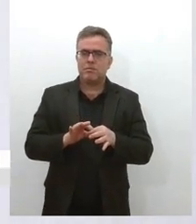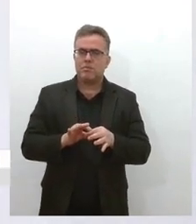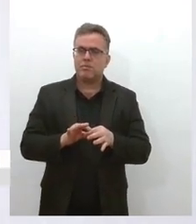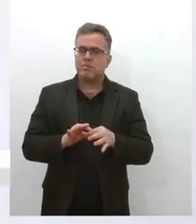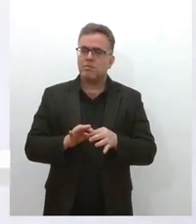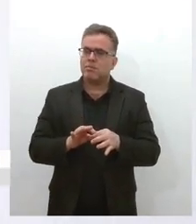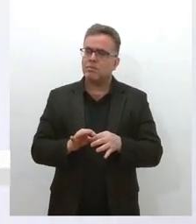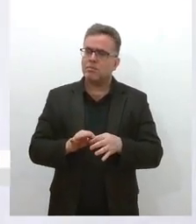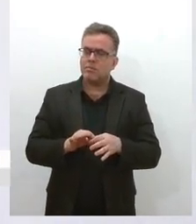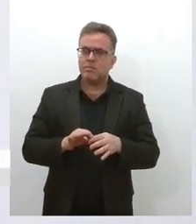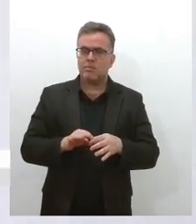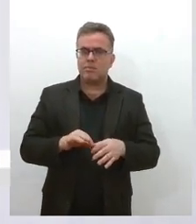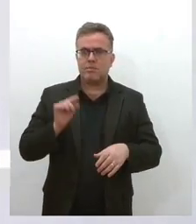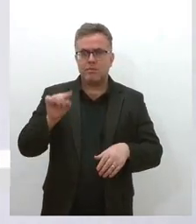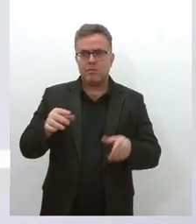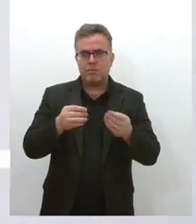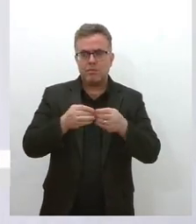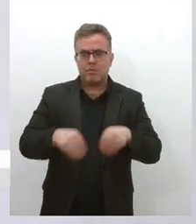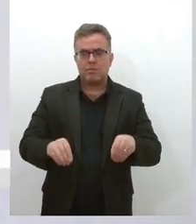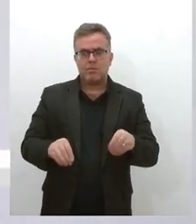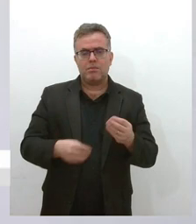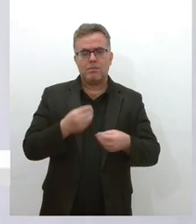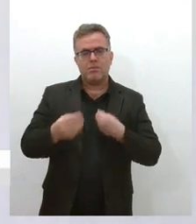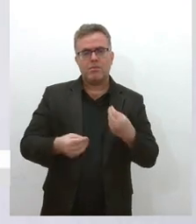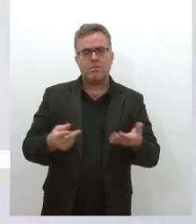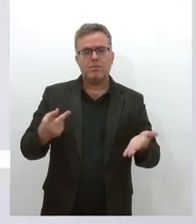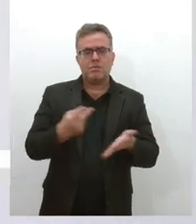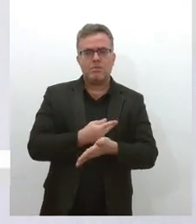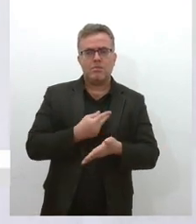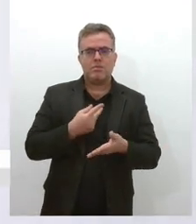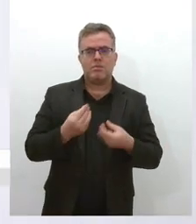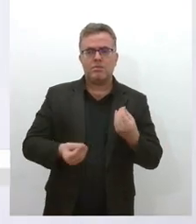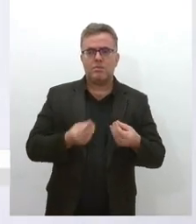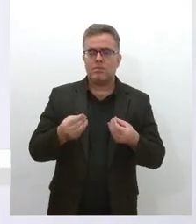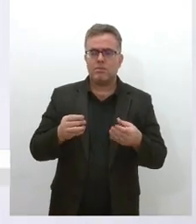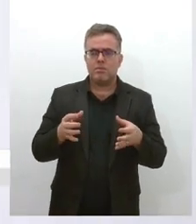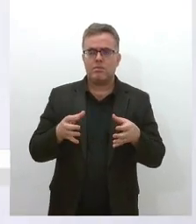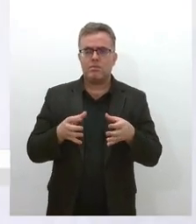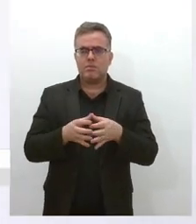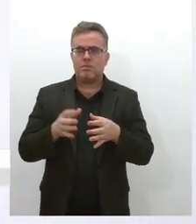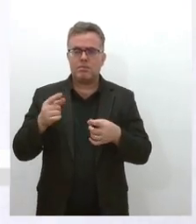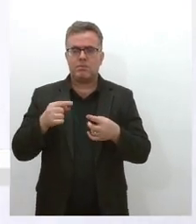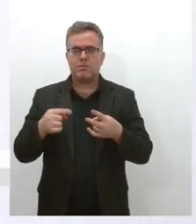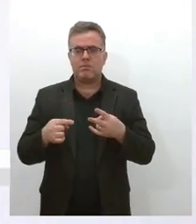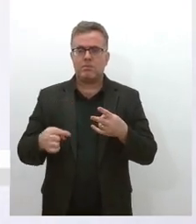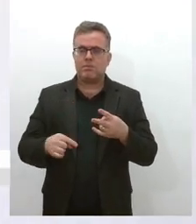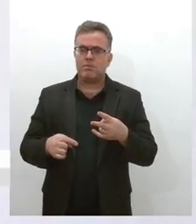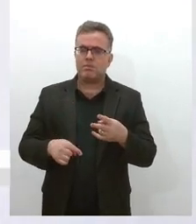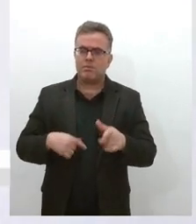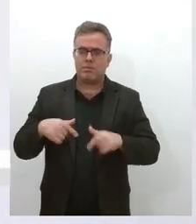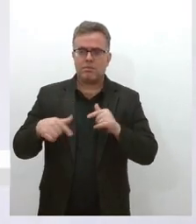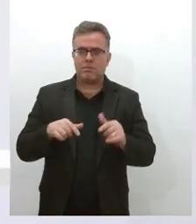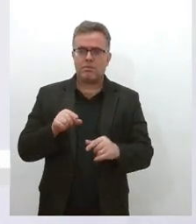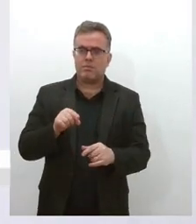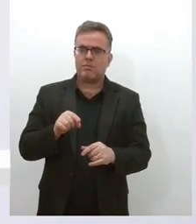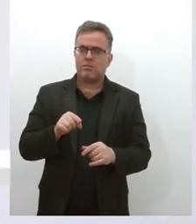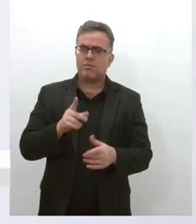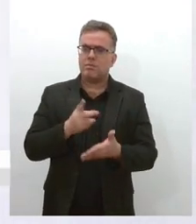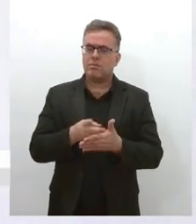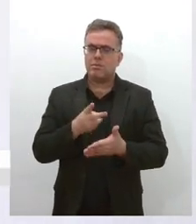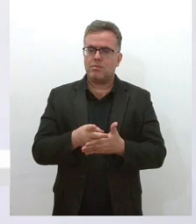essa precarização, ela atinge, né, o conjunto da classe trabalhadora e essa classe trabalhadora cada vez mais